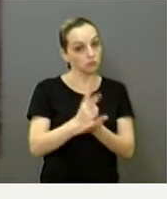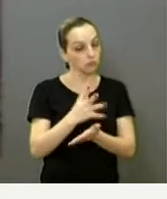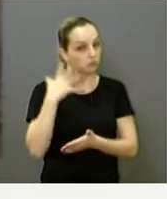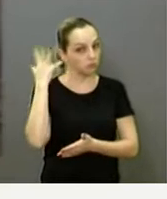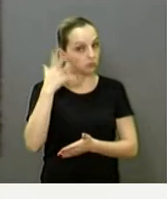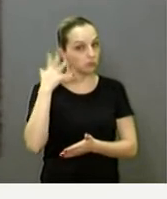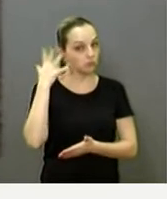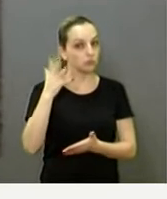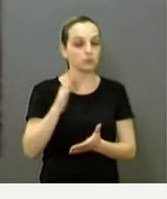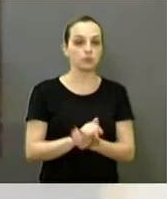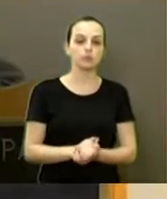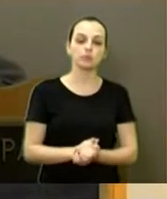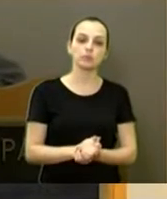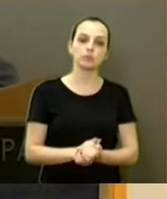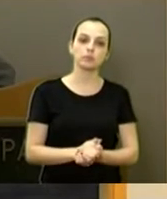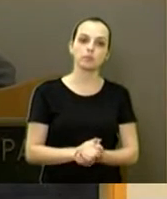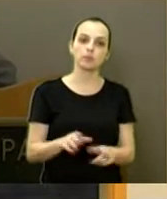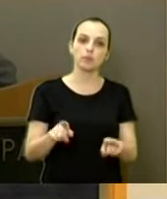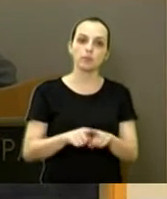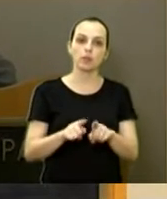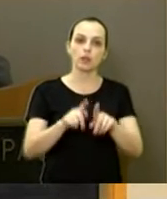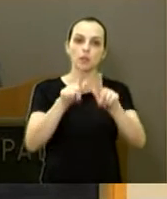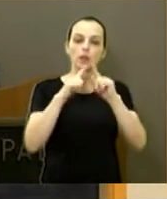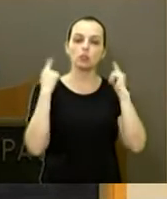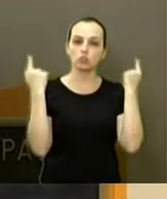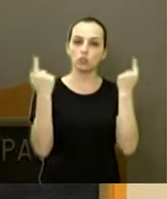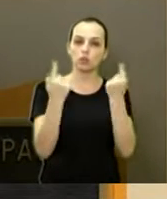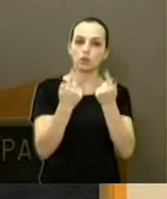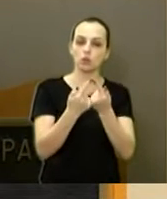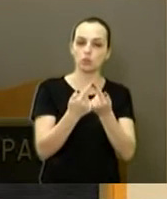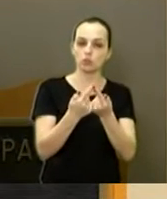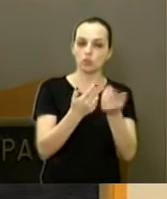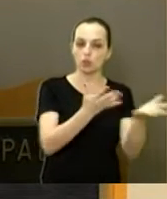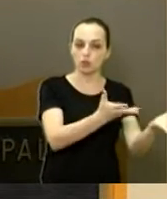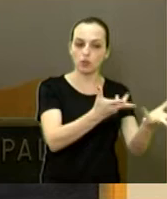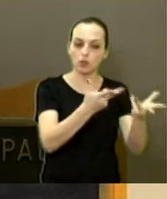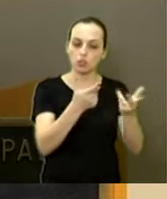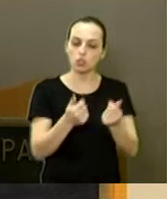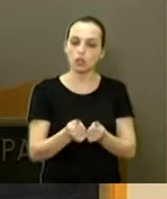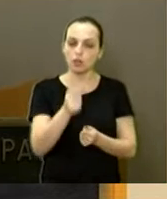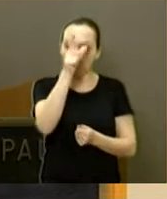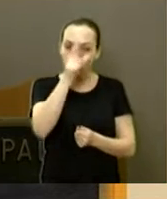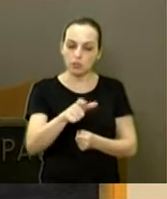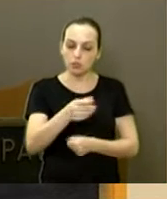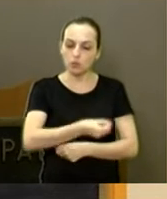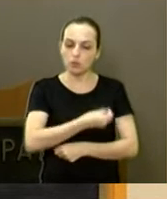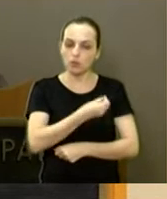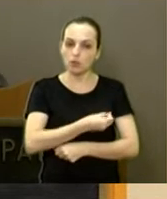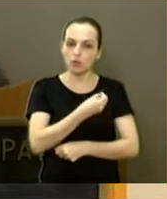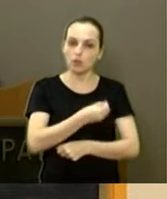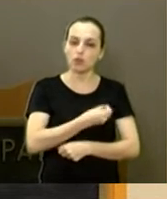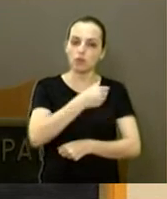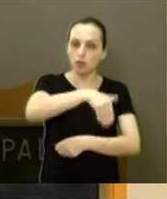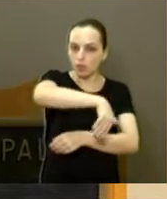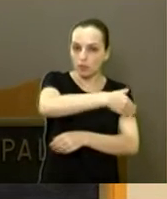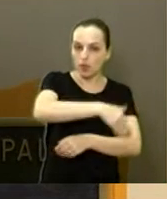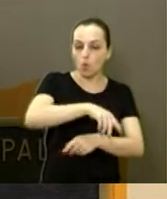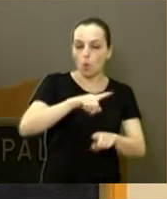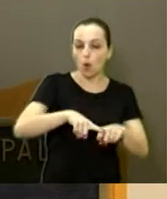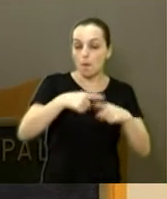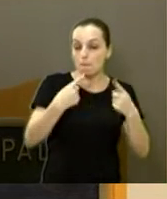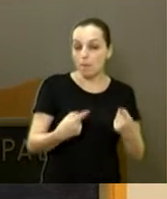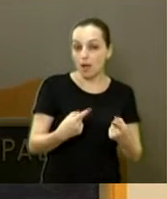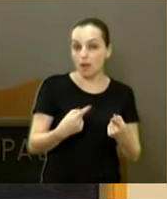Também ia falar do gigantão, que foi retirado as pessoas lá, nós cobramos por três vezes. Mas queria falar aqui,